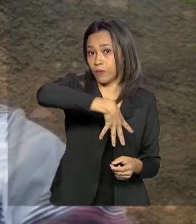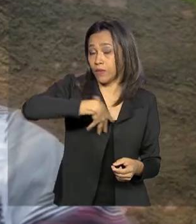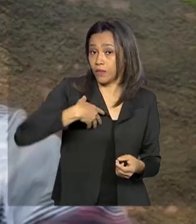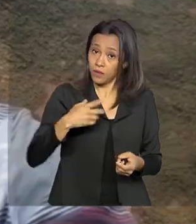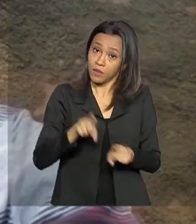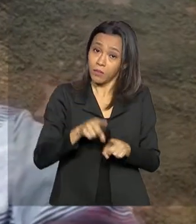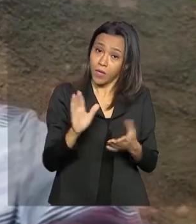da casa.